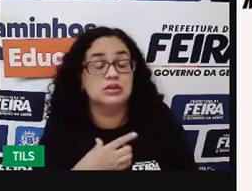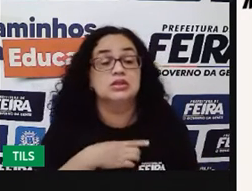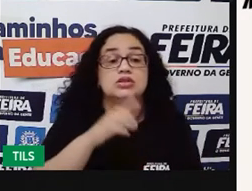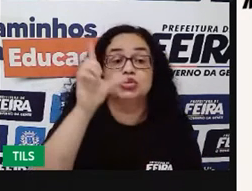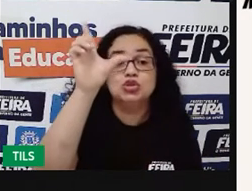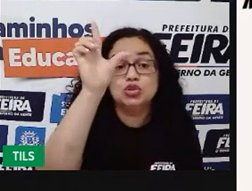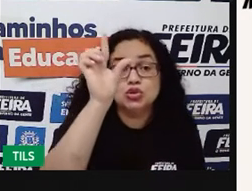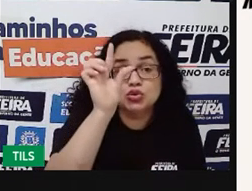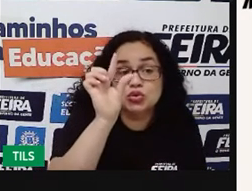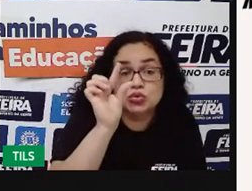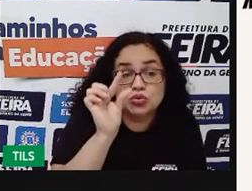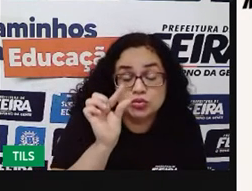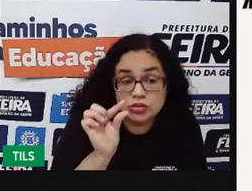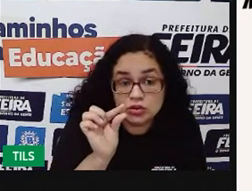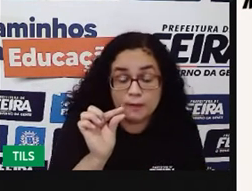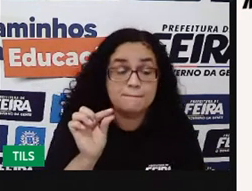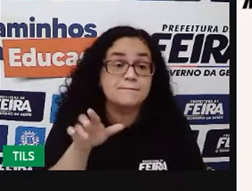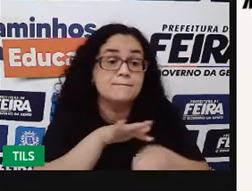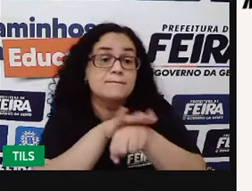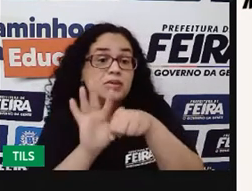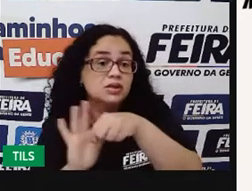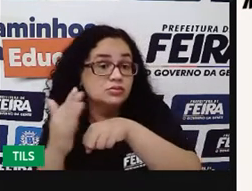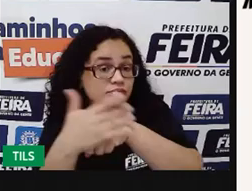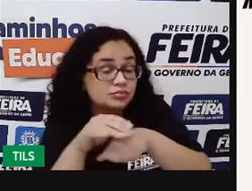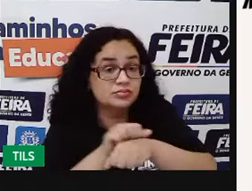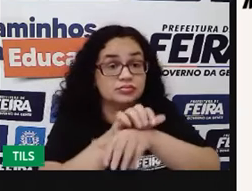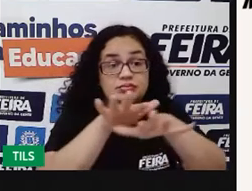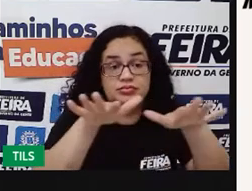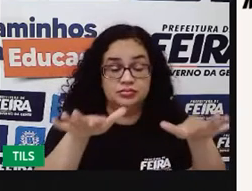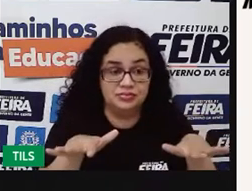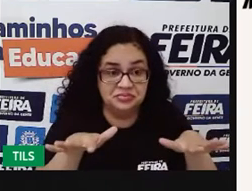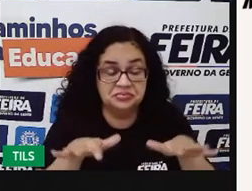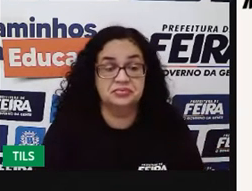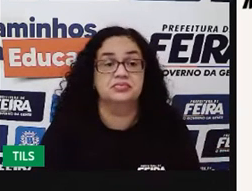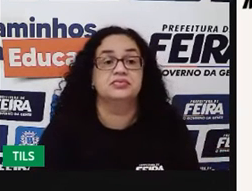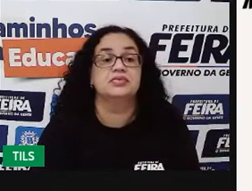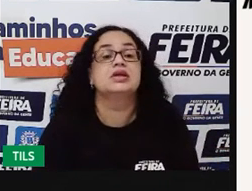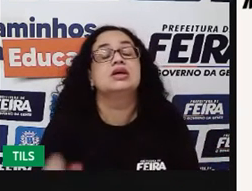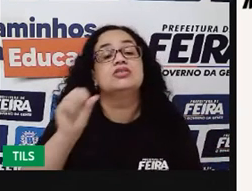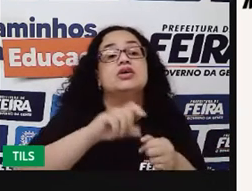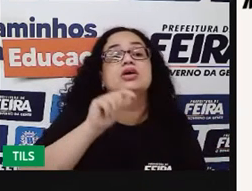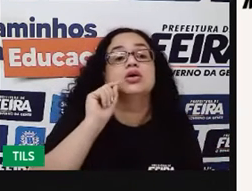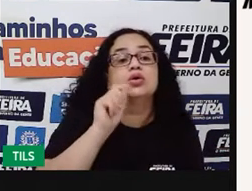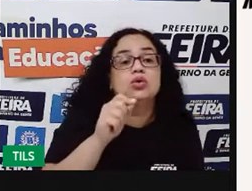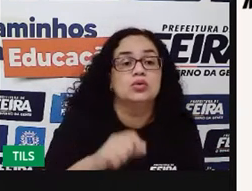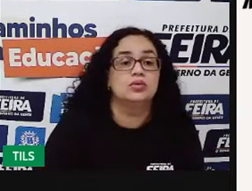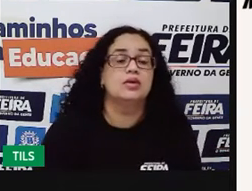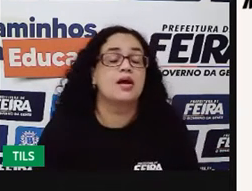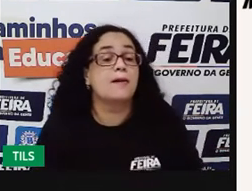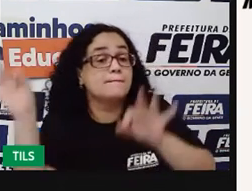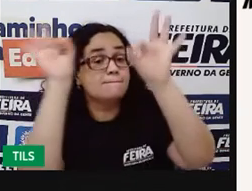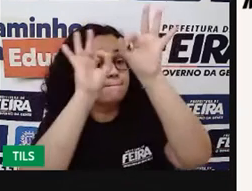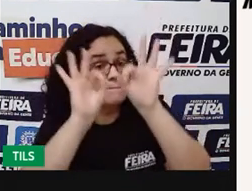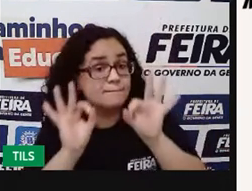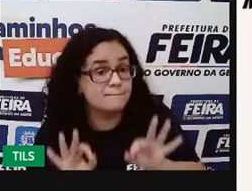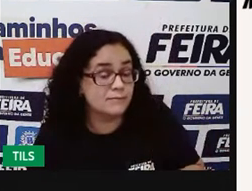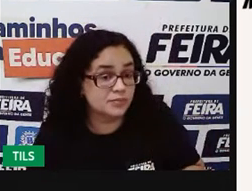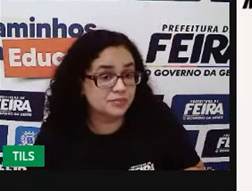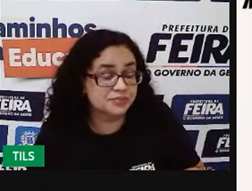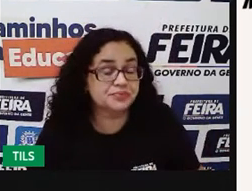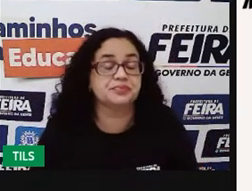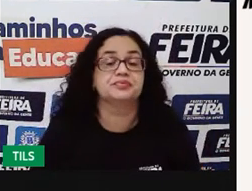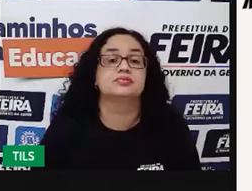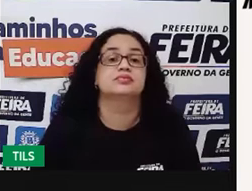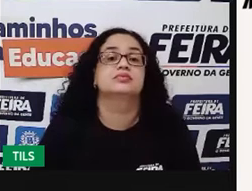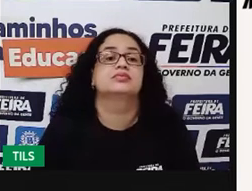diminuir os efeitos da pandemia de Covid-19. E é feito, então, um planejamento dessa execução.